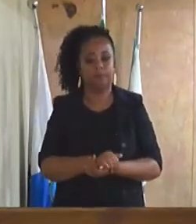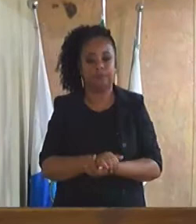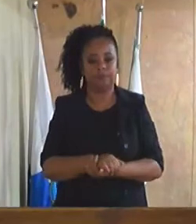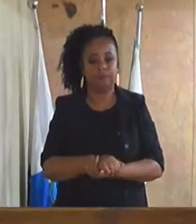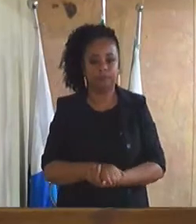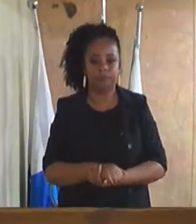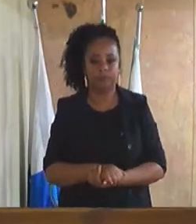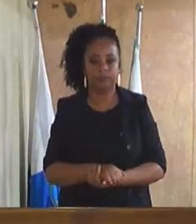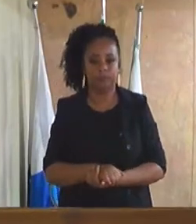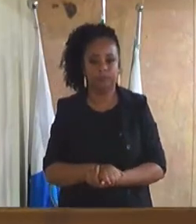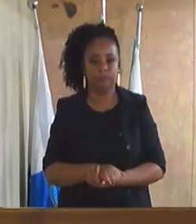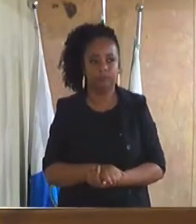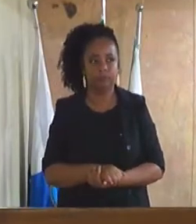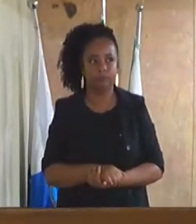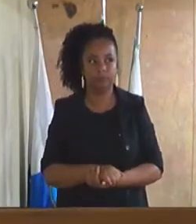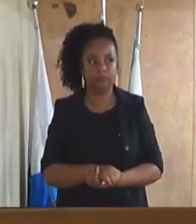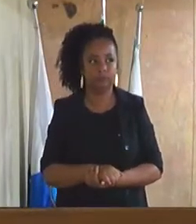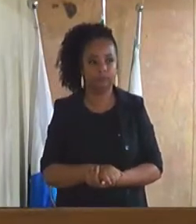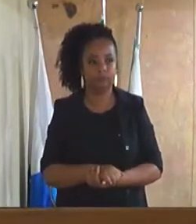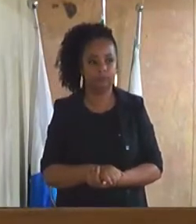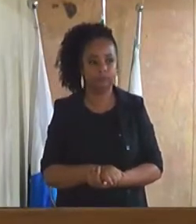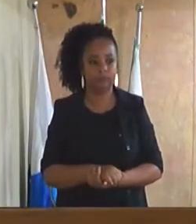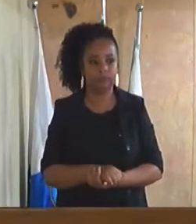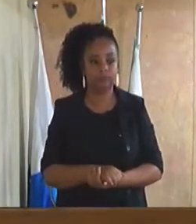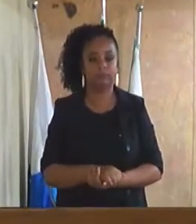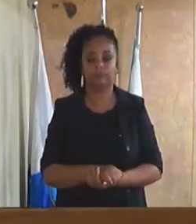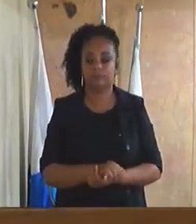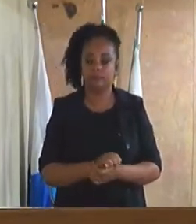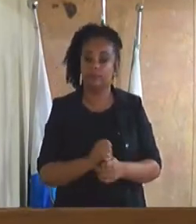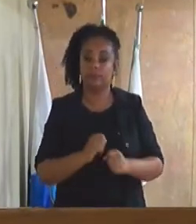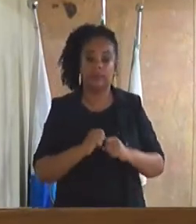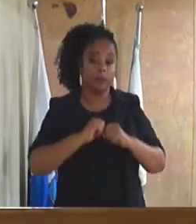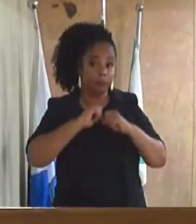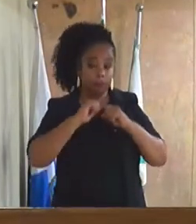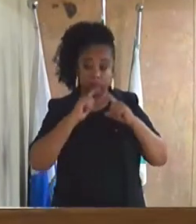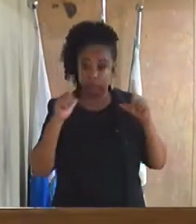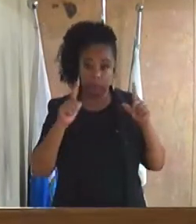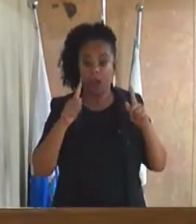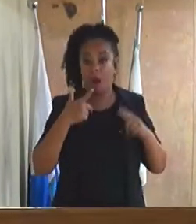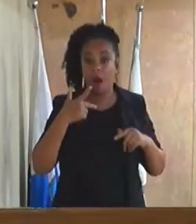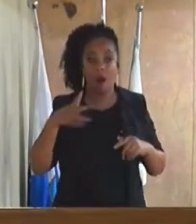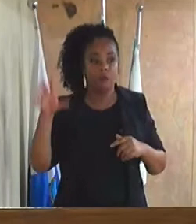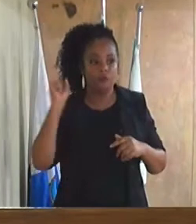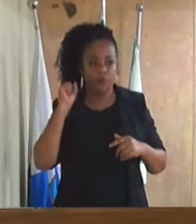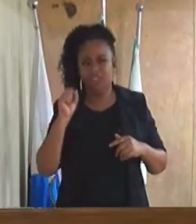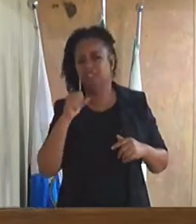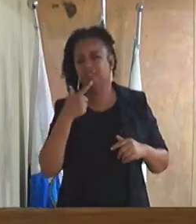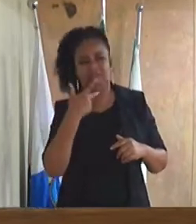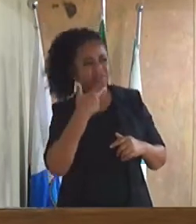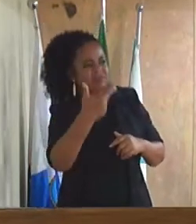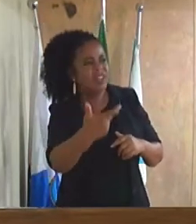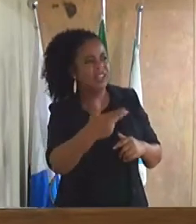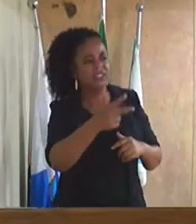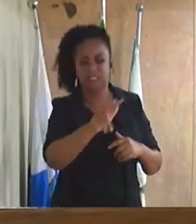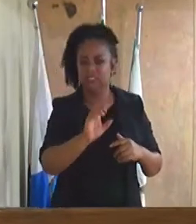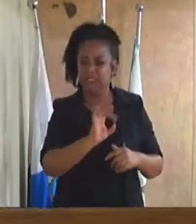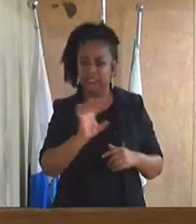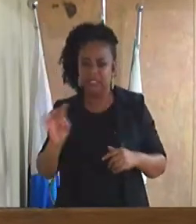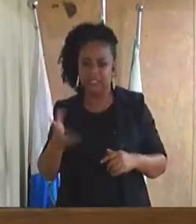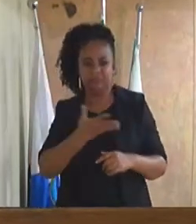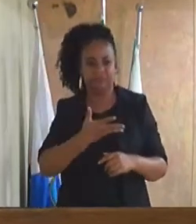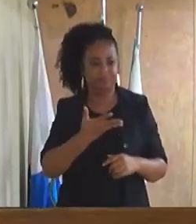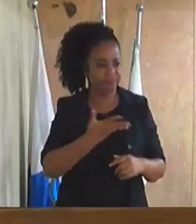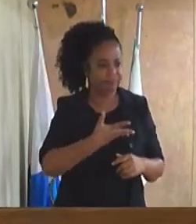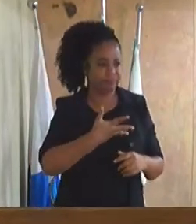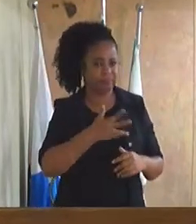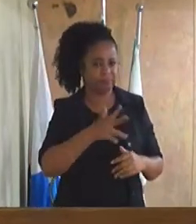já coloquei, atentamente ouvindo o discurso dos novos colegas, mas hoje eu quero